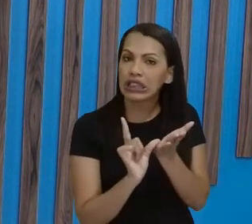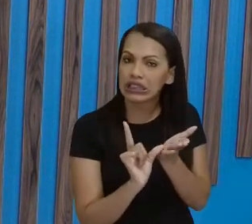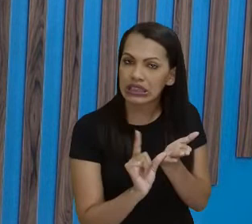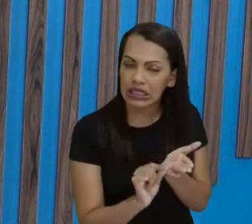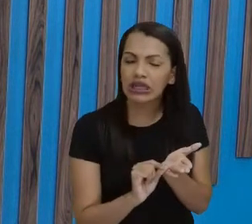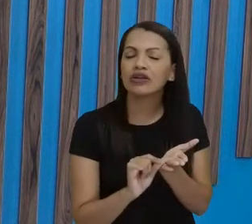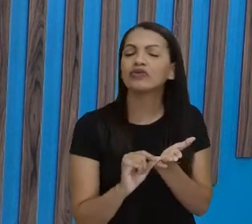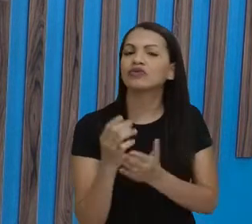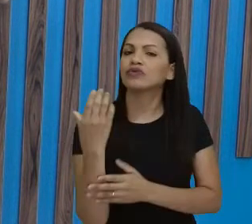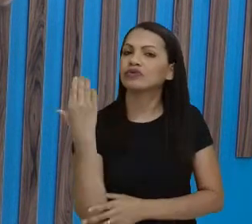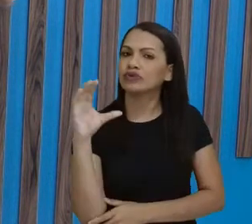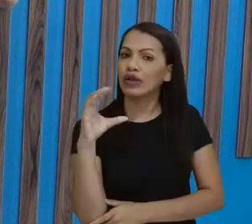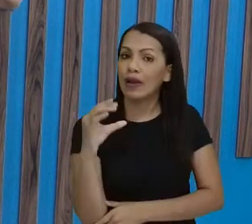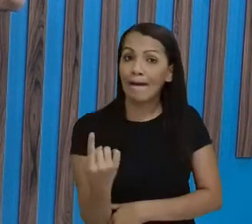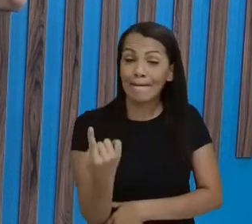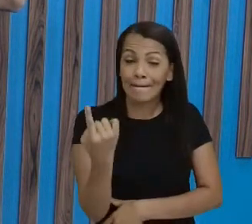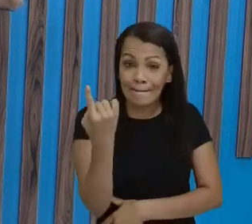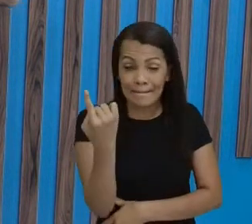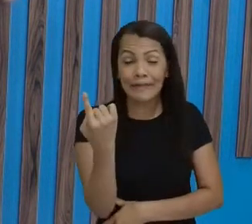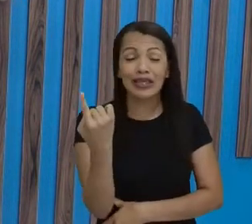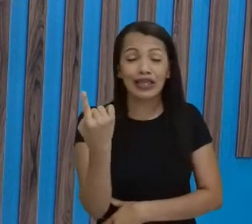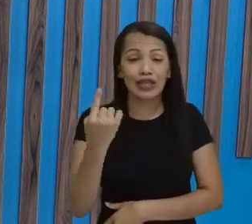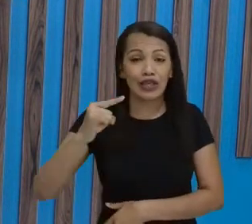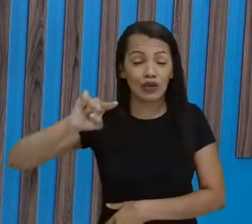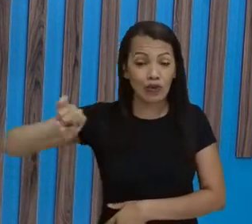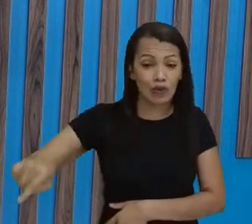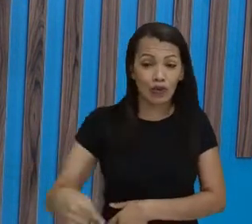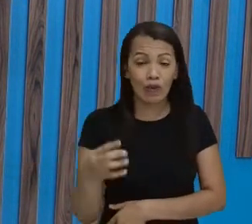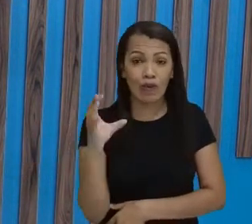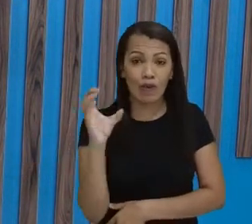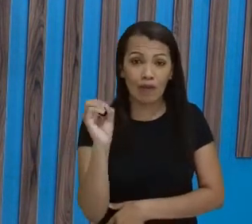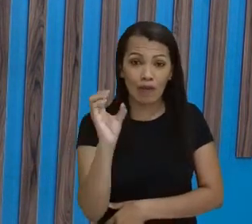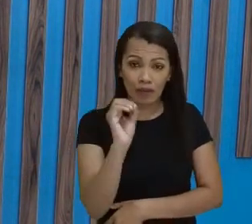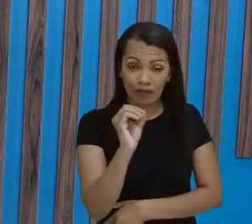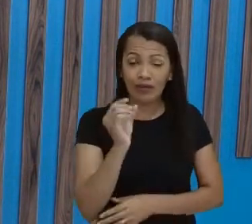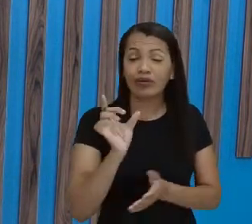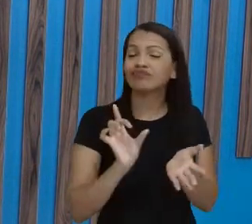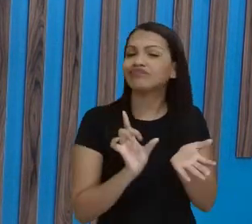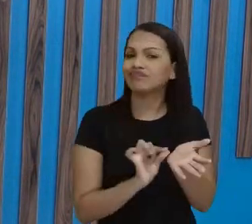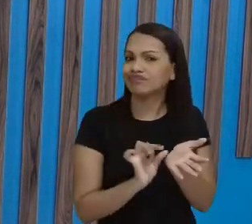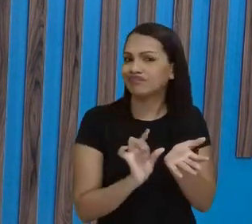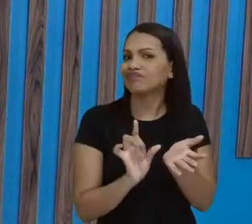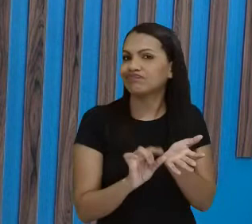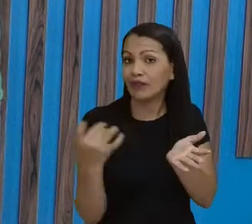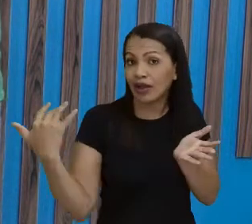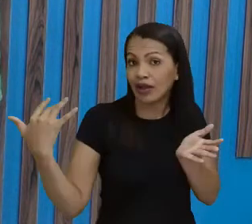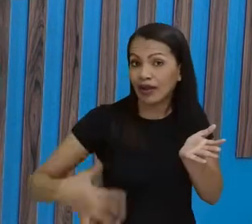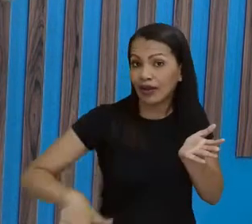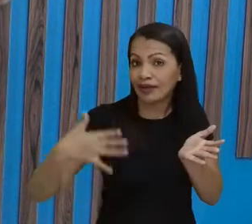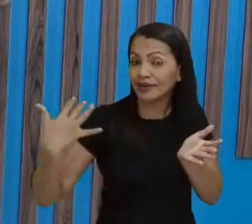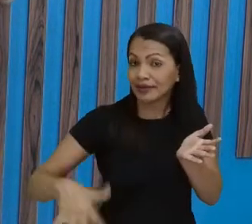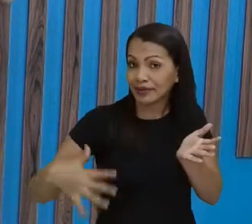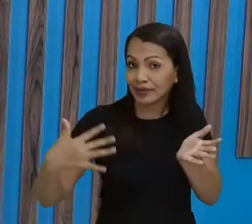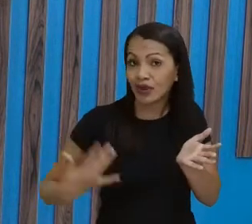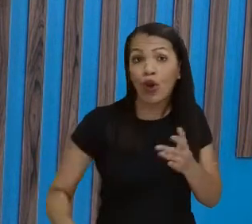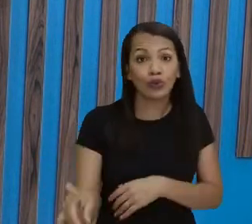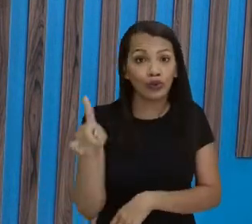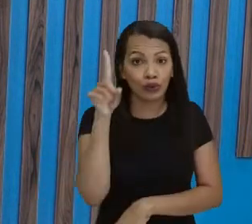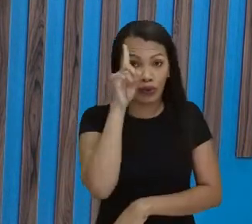mil citações a mais em artigos científicos, né, todo ano,